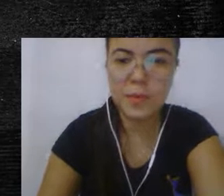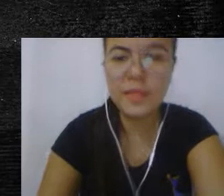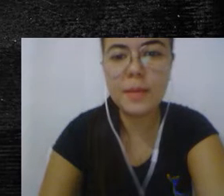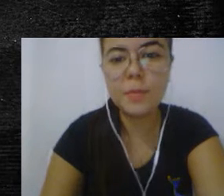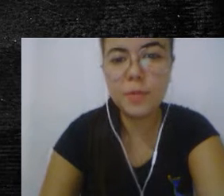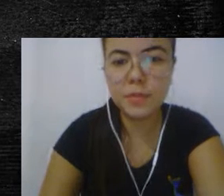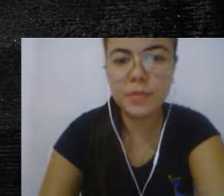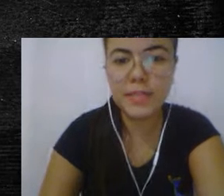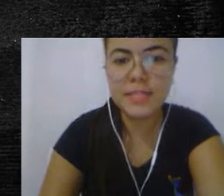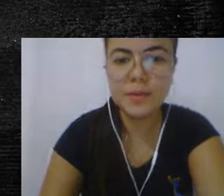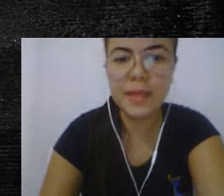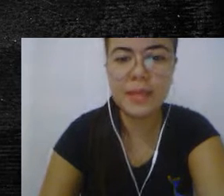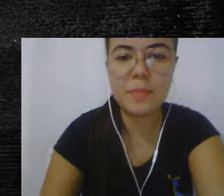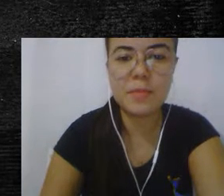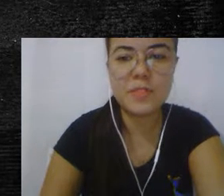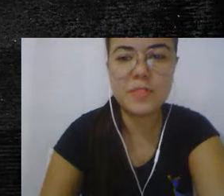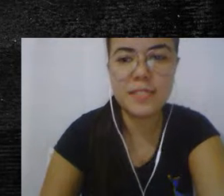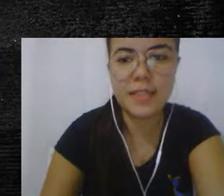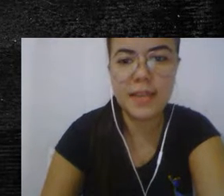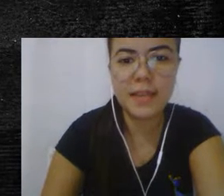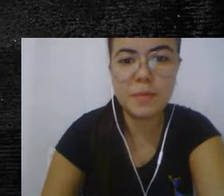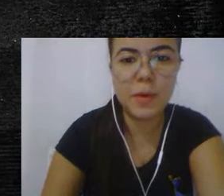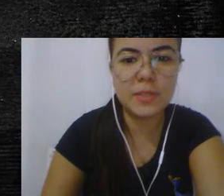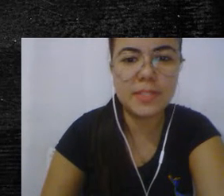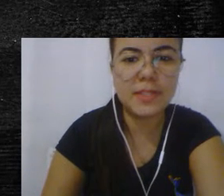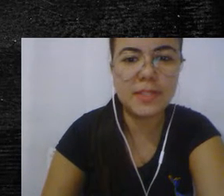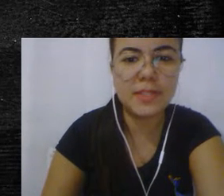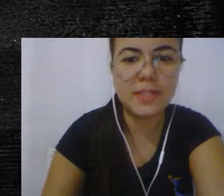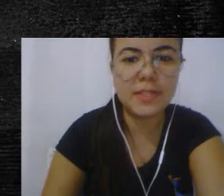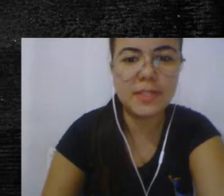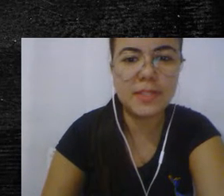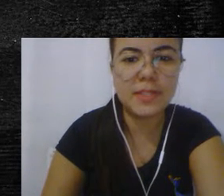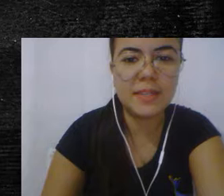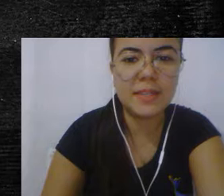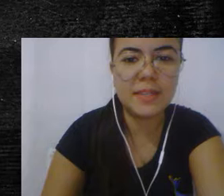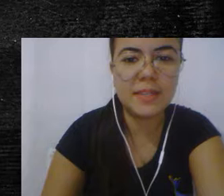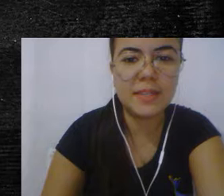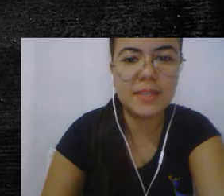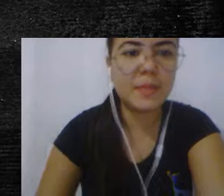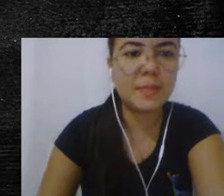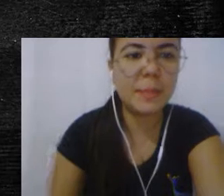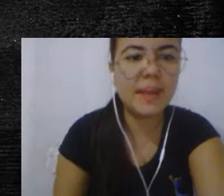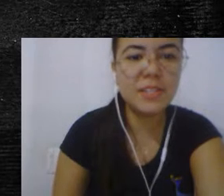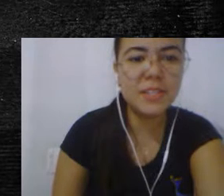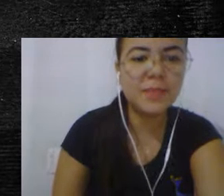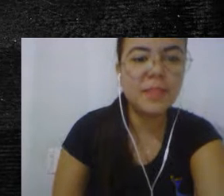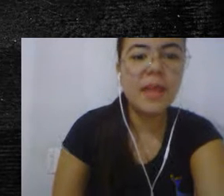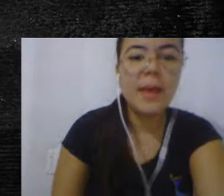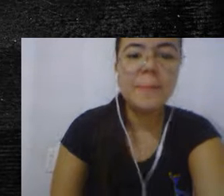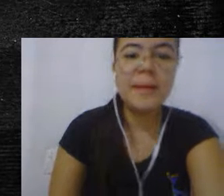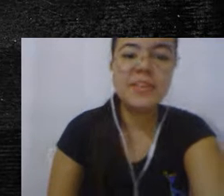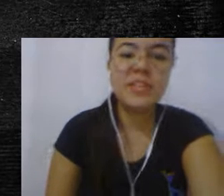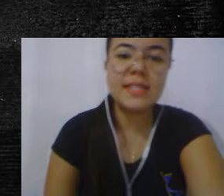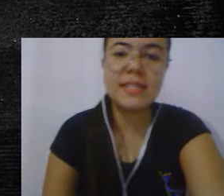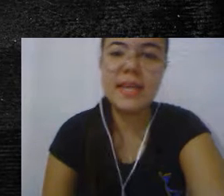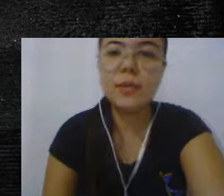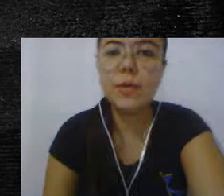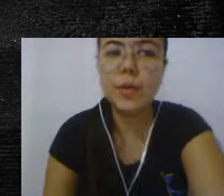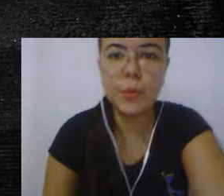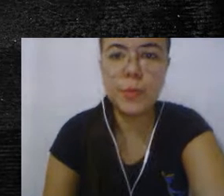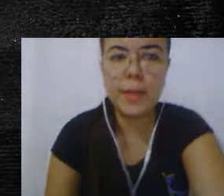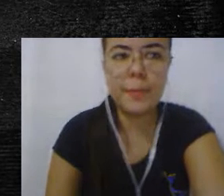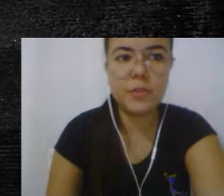Viu? E é muito facinho, né? Depois vocês treinem e me mostrem, tá bom? Vamos pra próxima página. Página